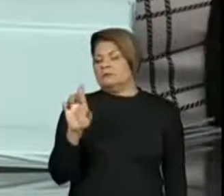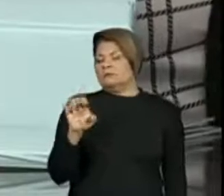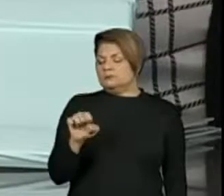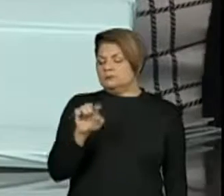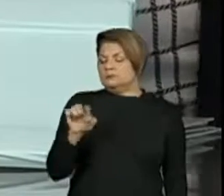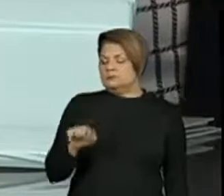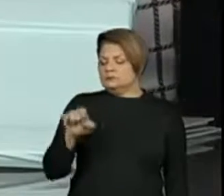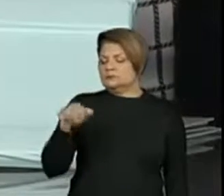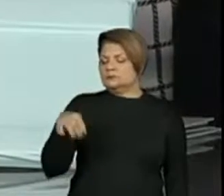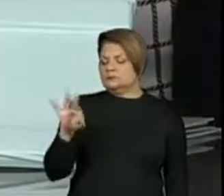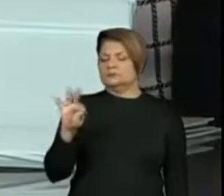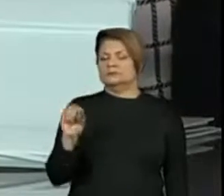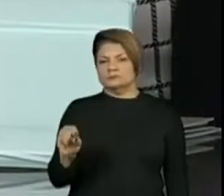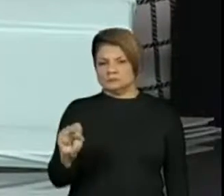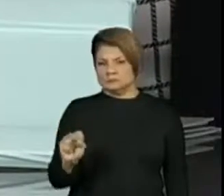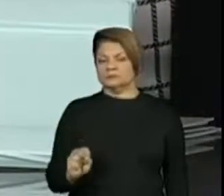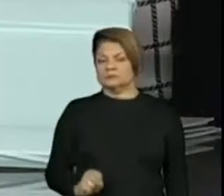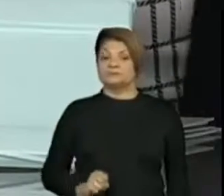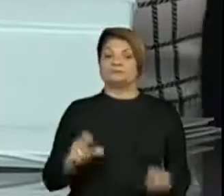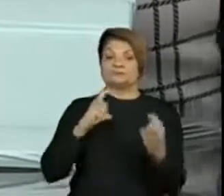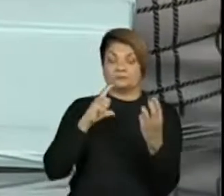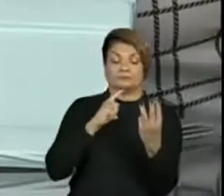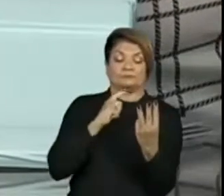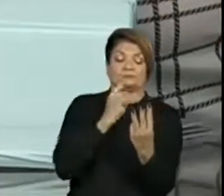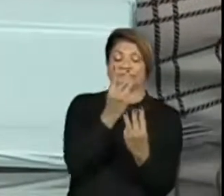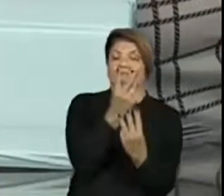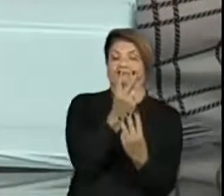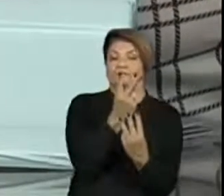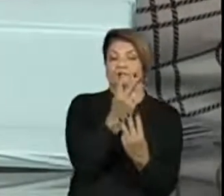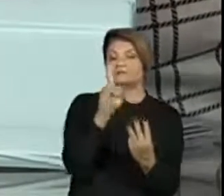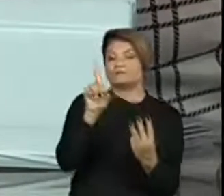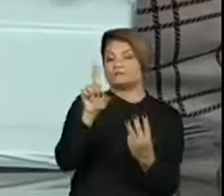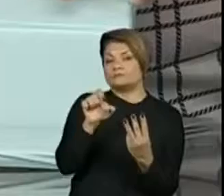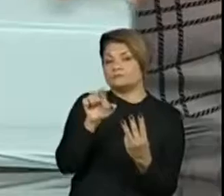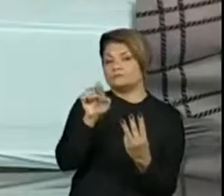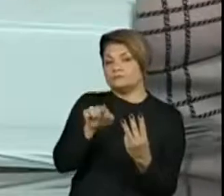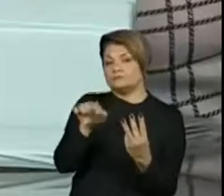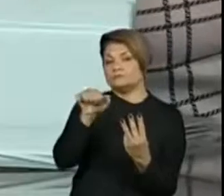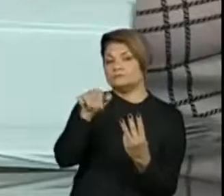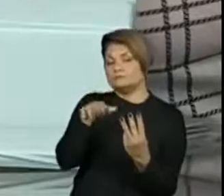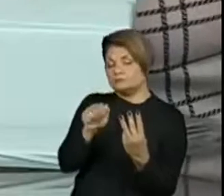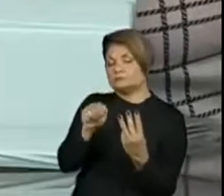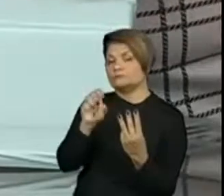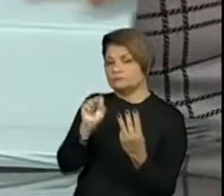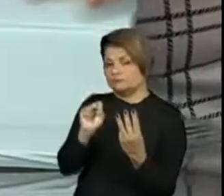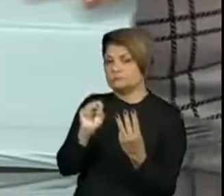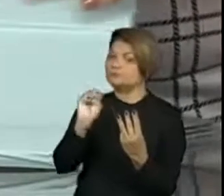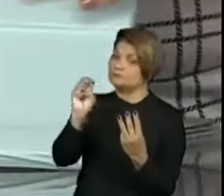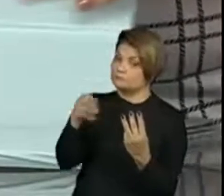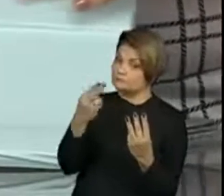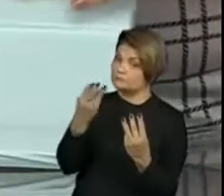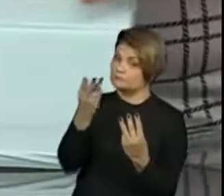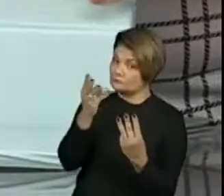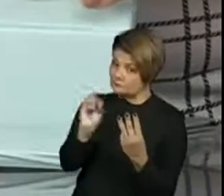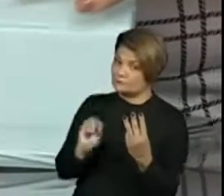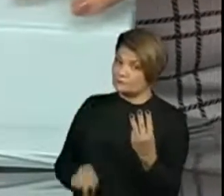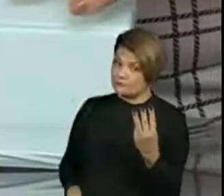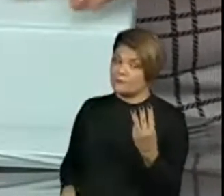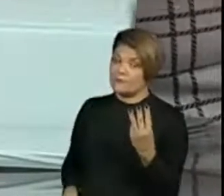dezenas ou 30 unidades, não é? Então,